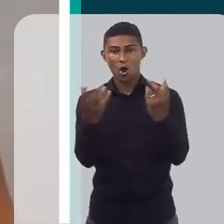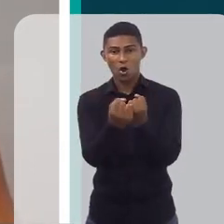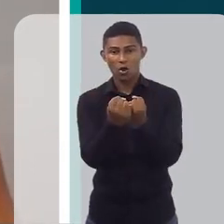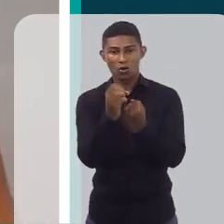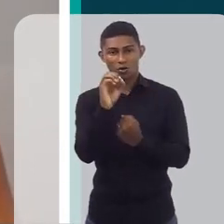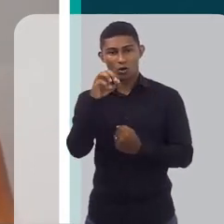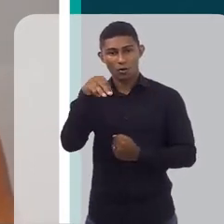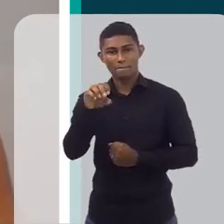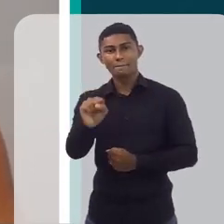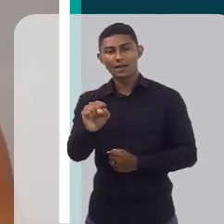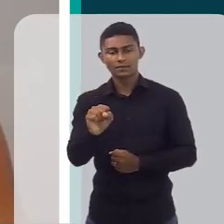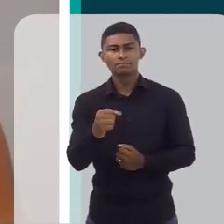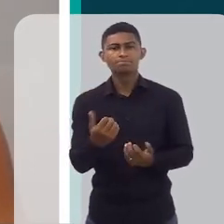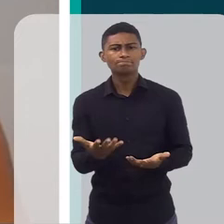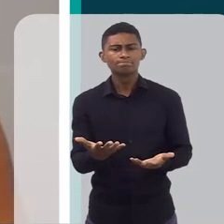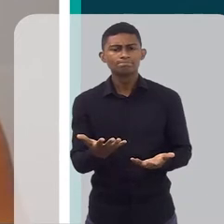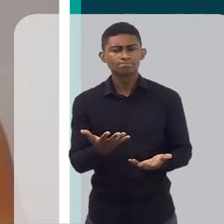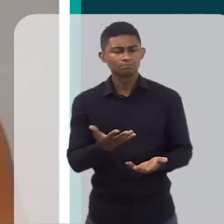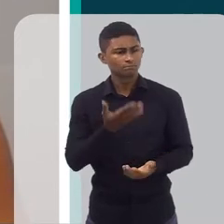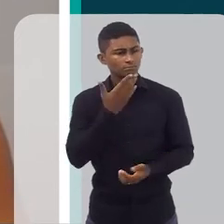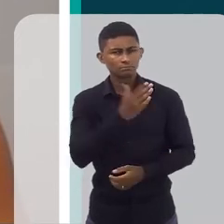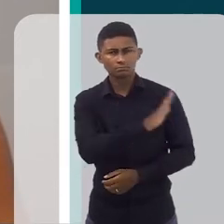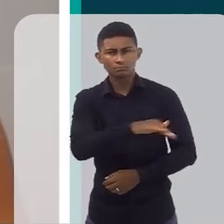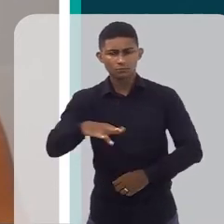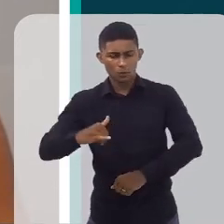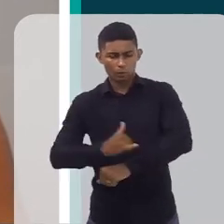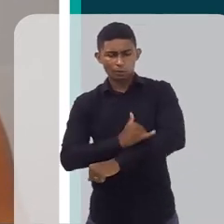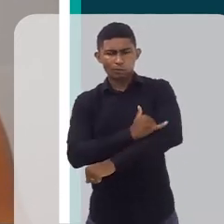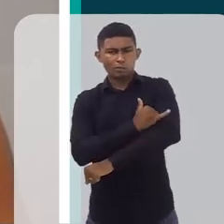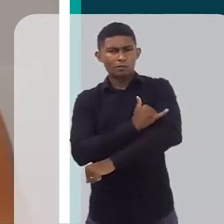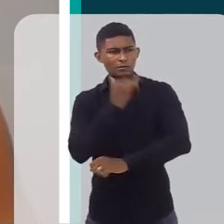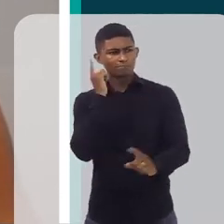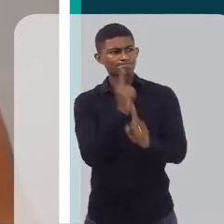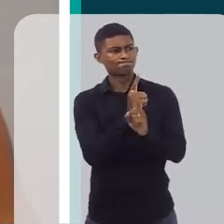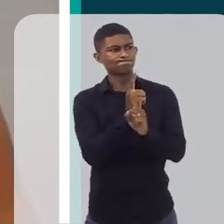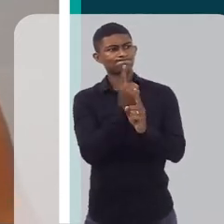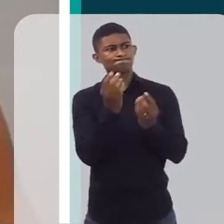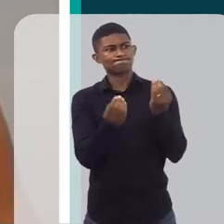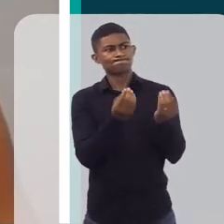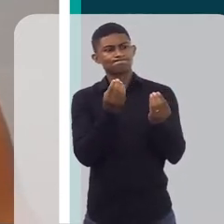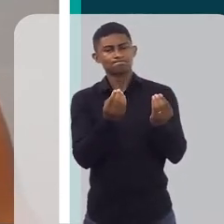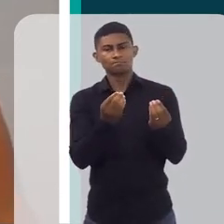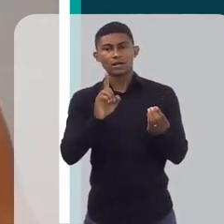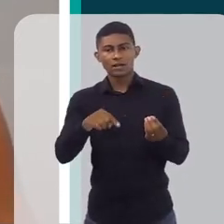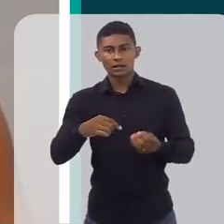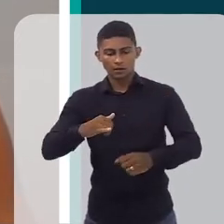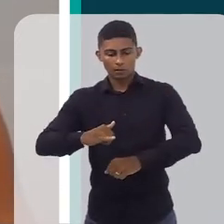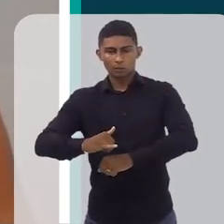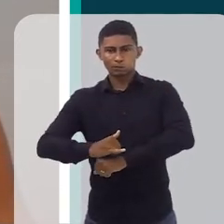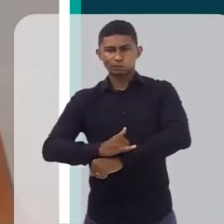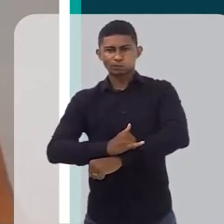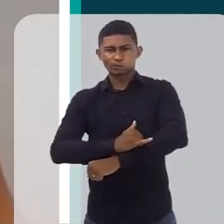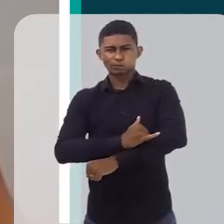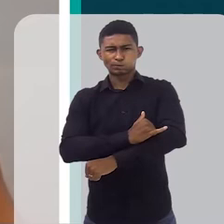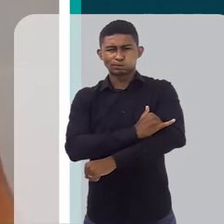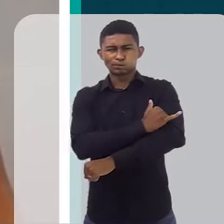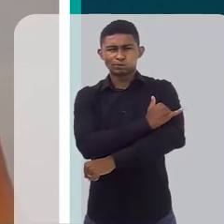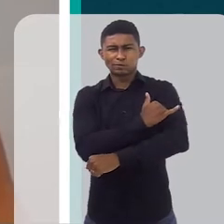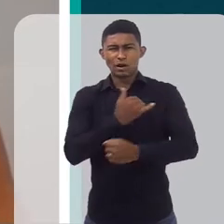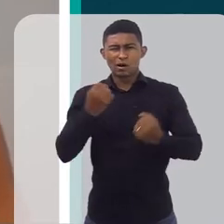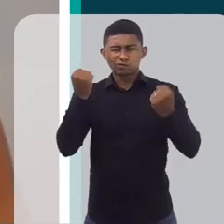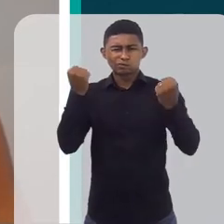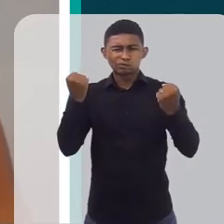obesidade infantil é o acúmulo de gordura, tá? É um excesso de peso, o acúmulo de